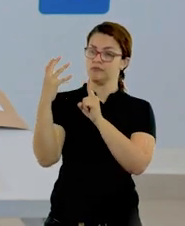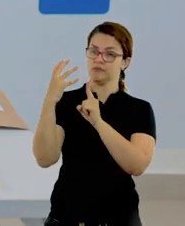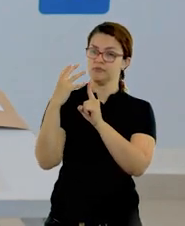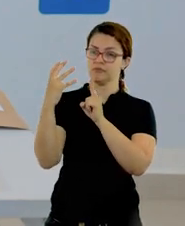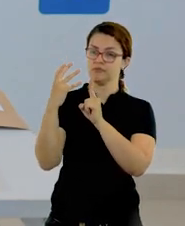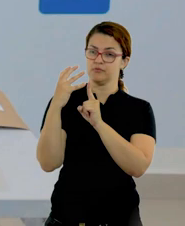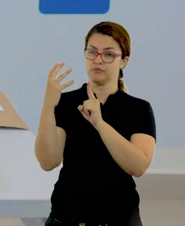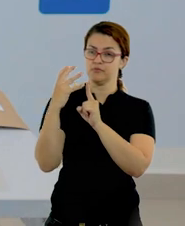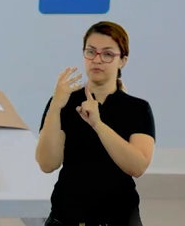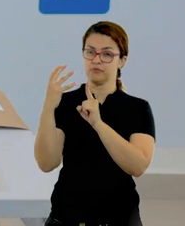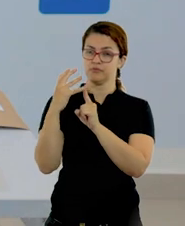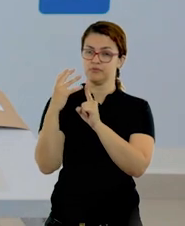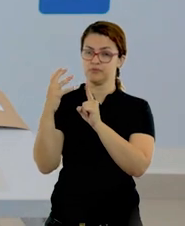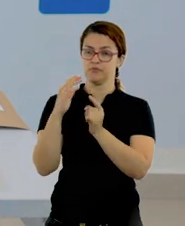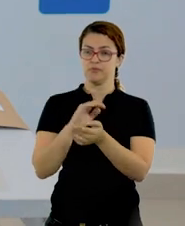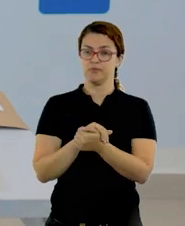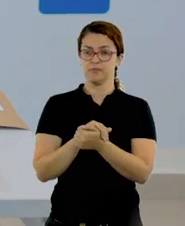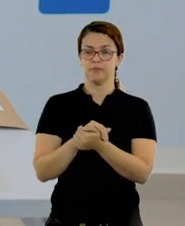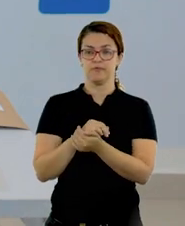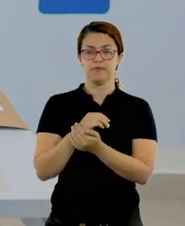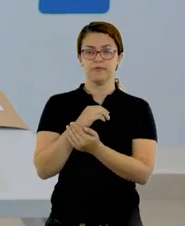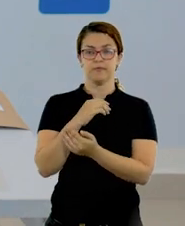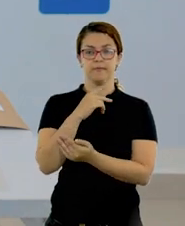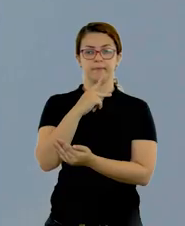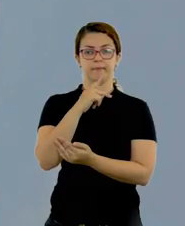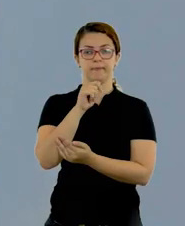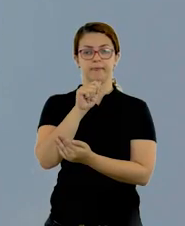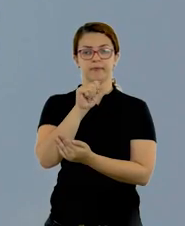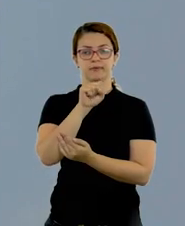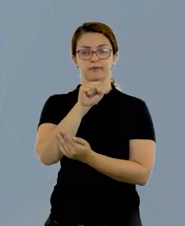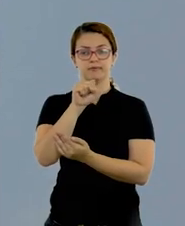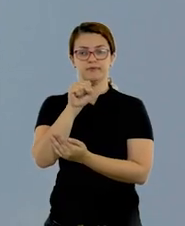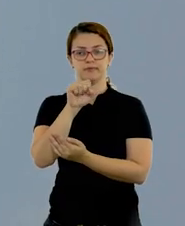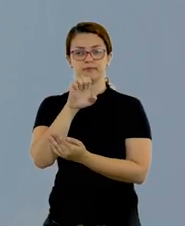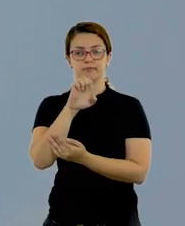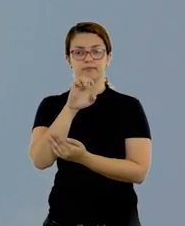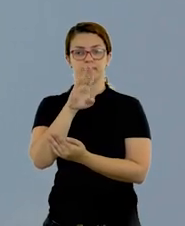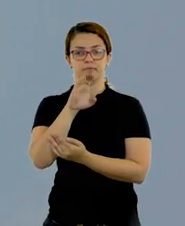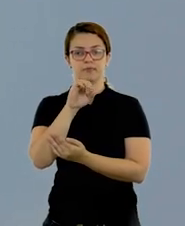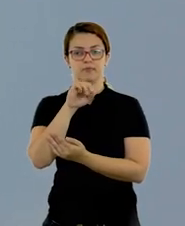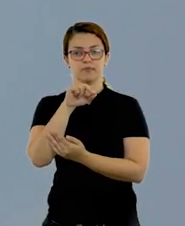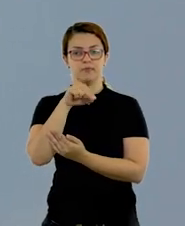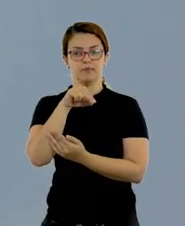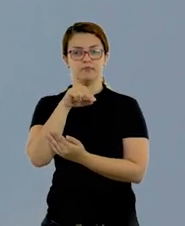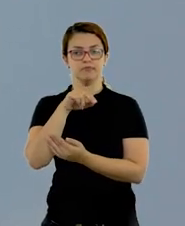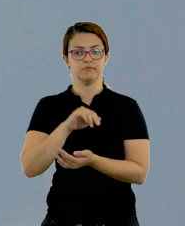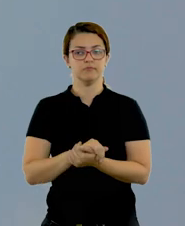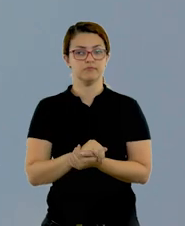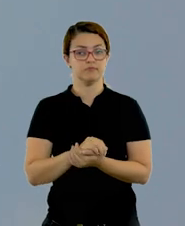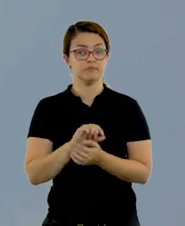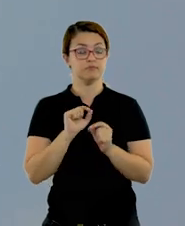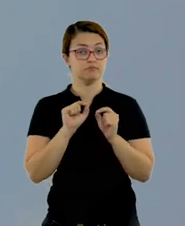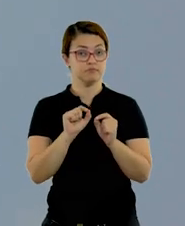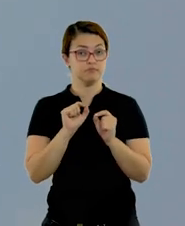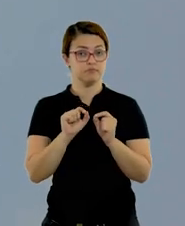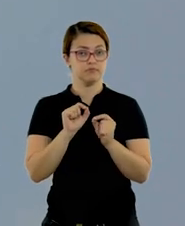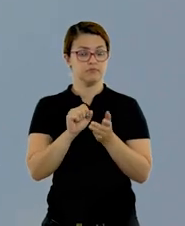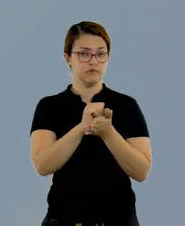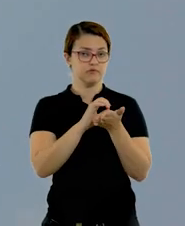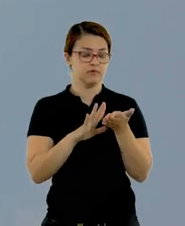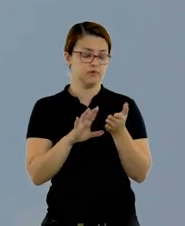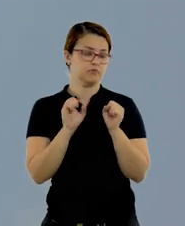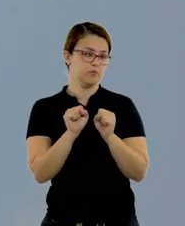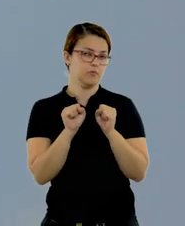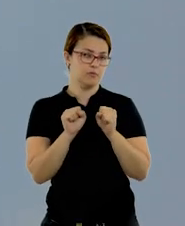obras do pintor italiano Assimbolo. E como se dá a confecção dessa atividade? Vocês